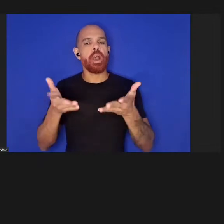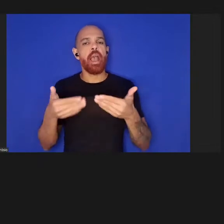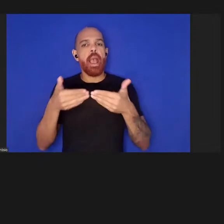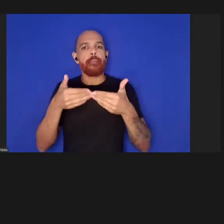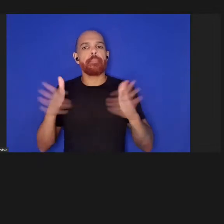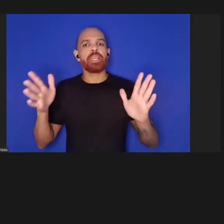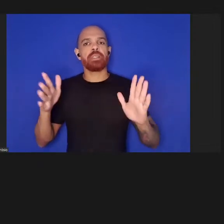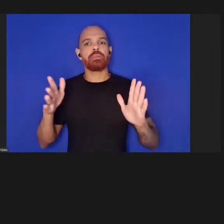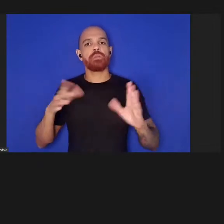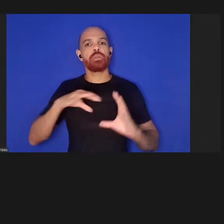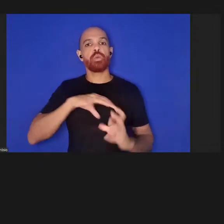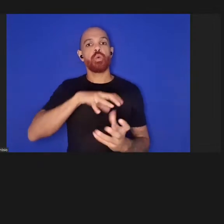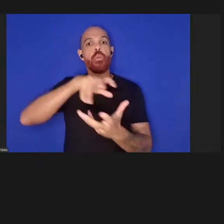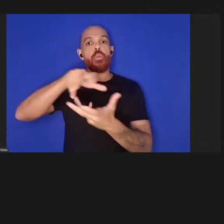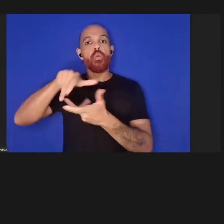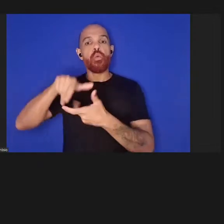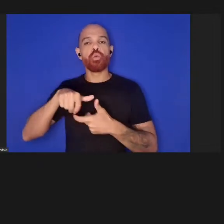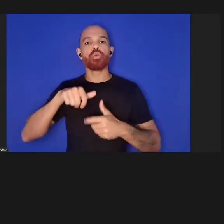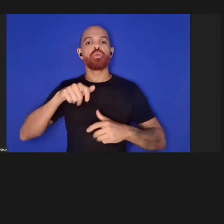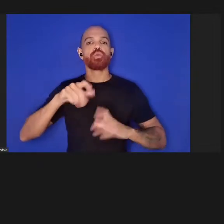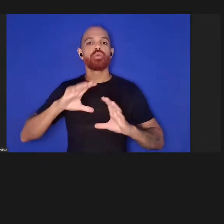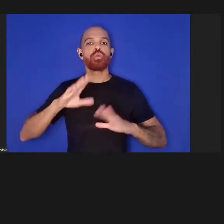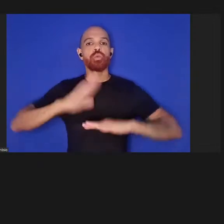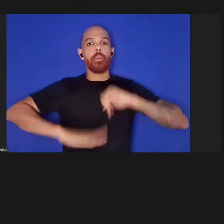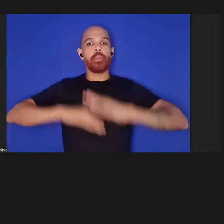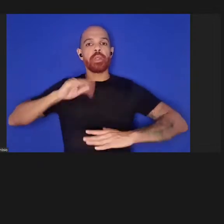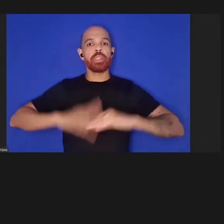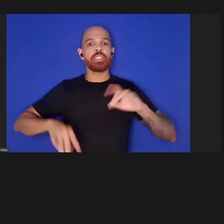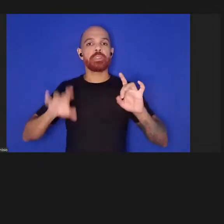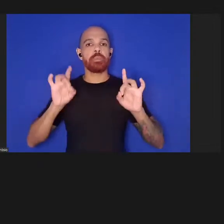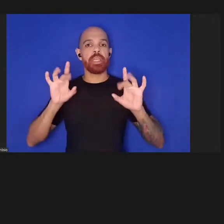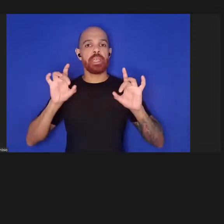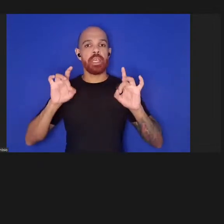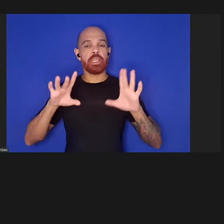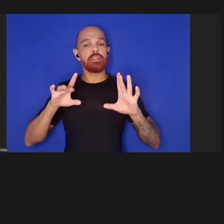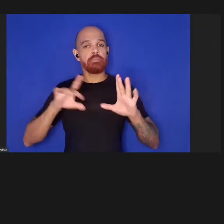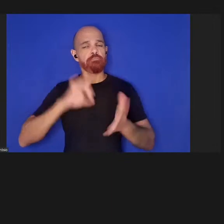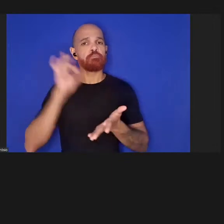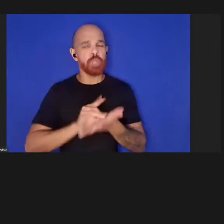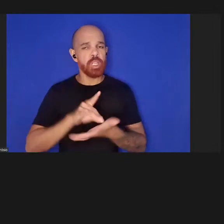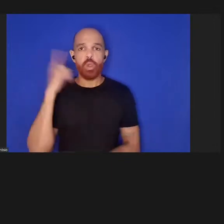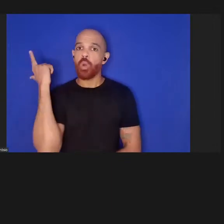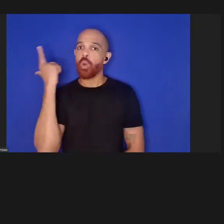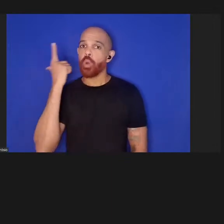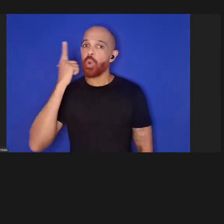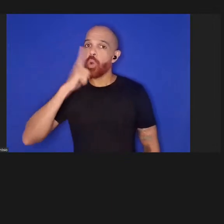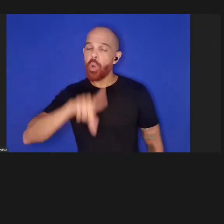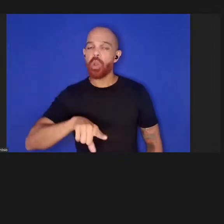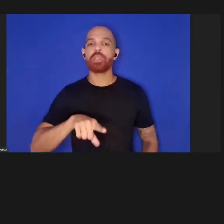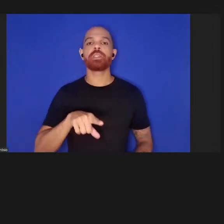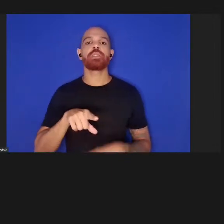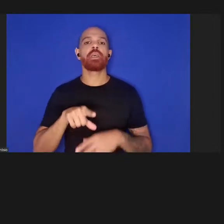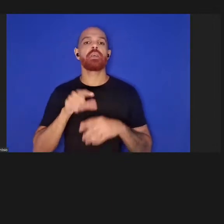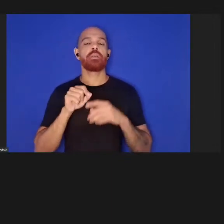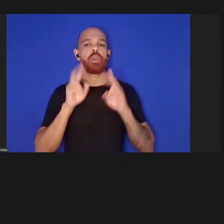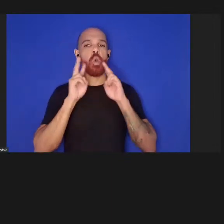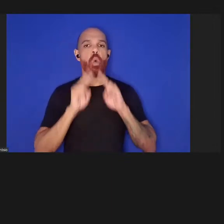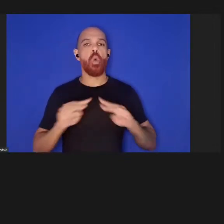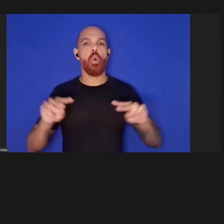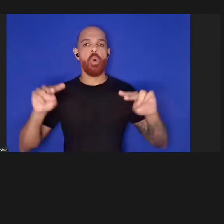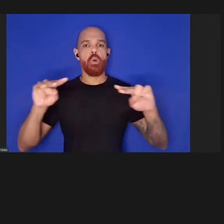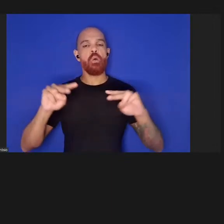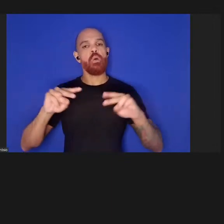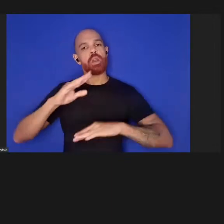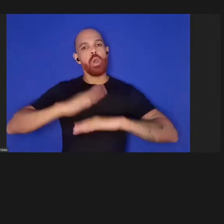mundo de especialistas que genuinamente conseguem lançar um olhar construtivo e